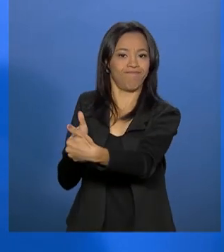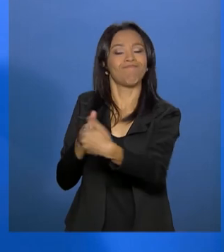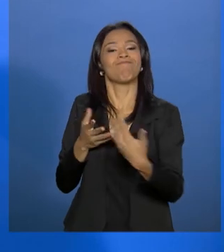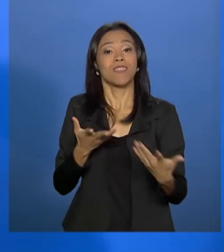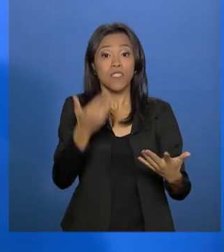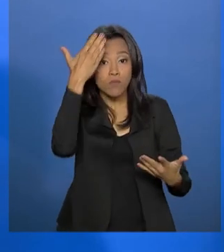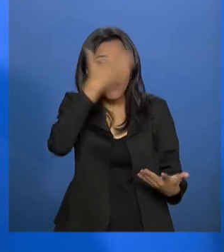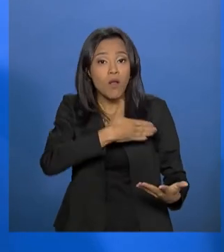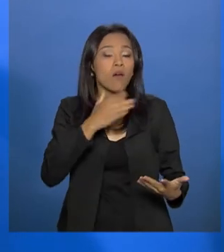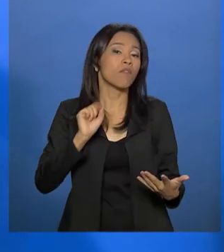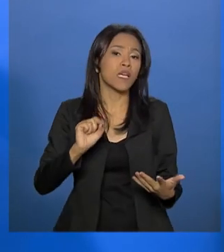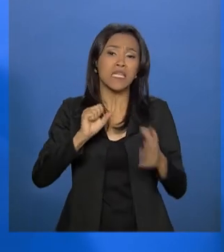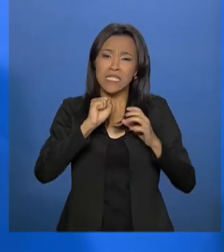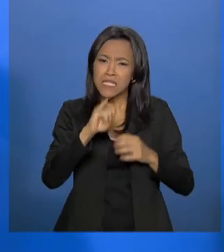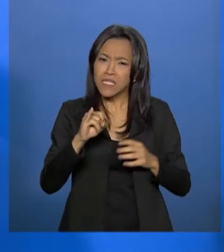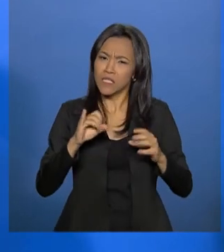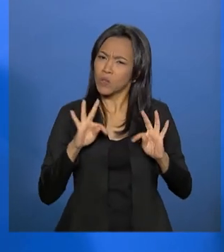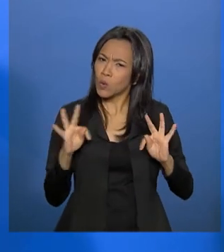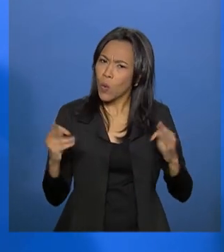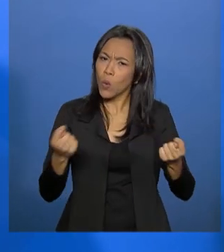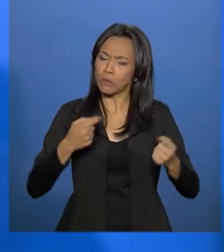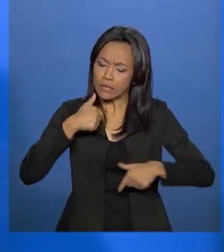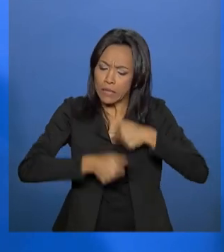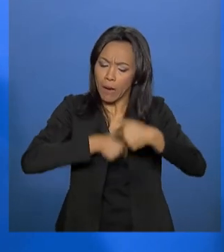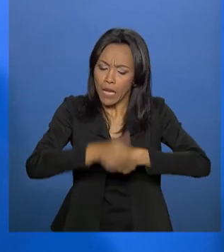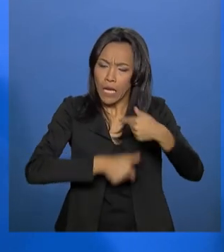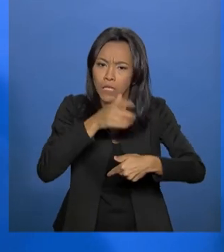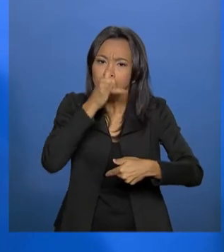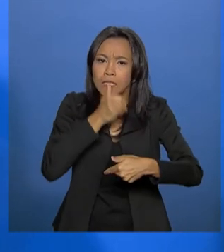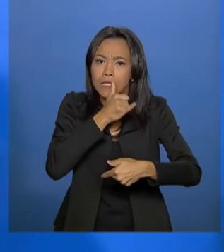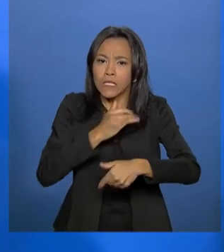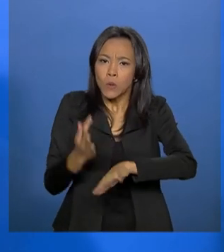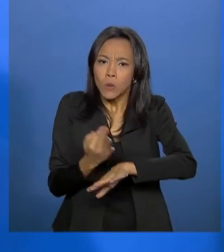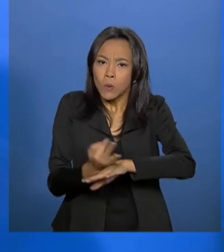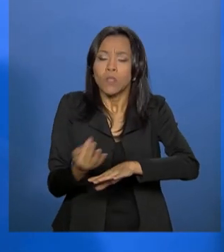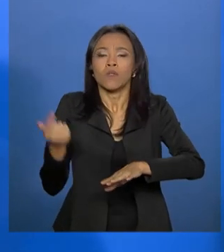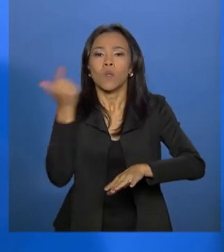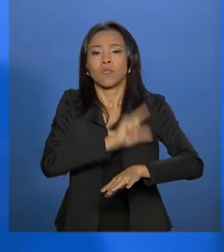demonstrando que, se todos se sacrificarem um pouquinho, o Brasil fica melhor para todo mundo.